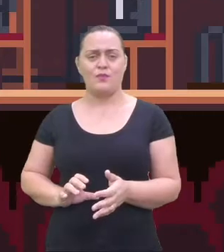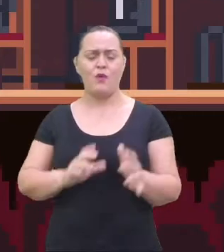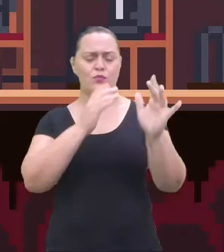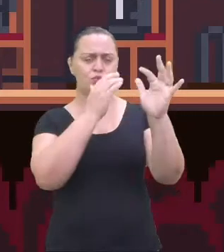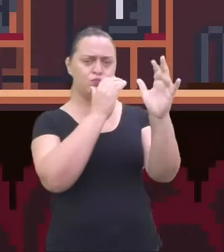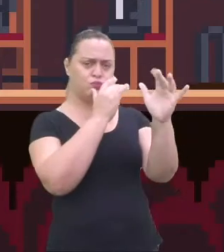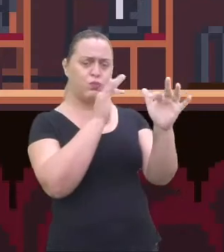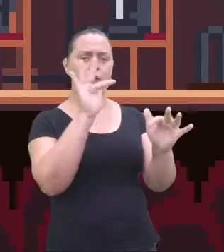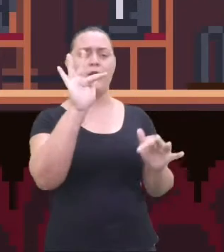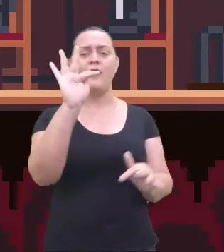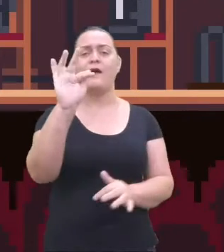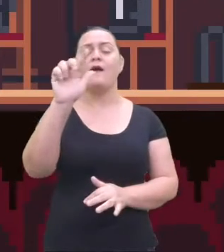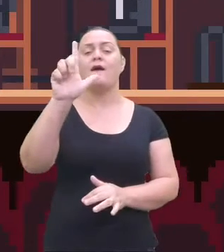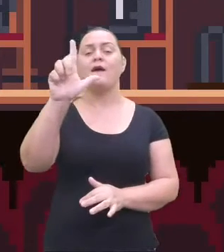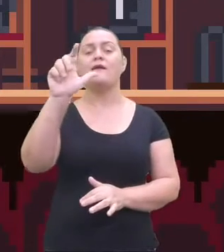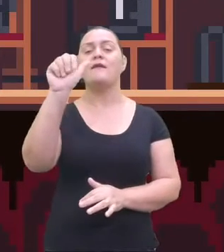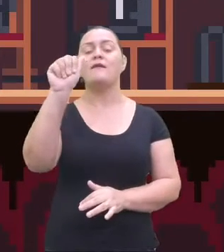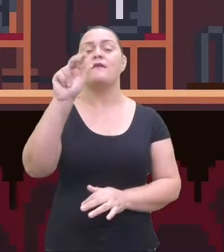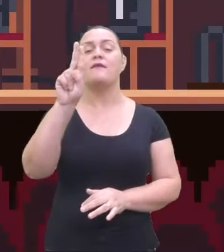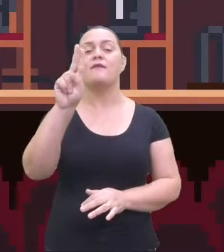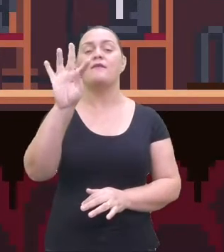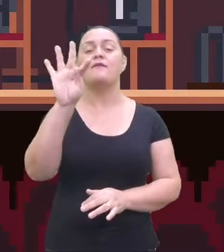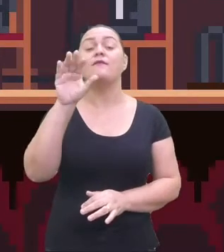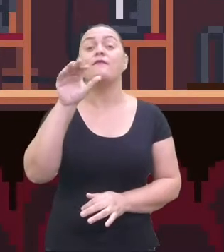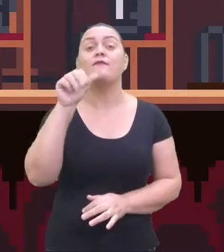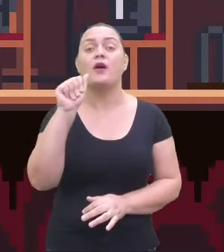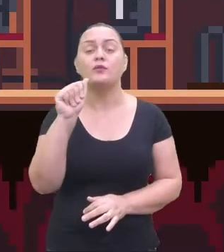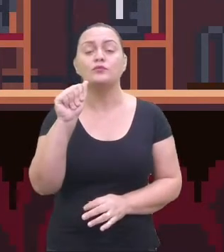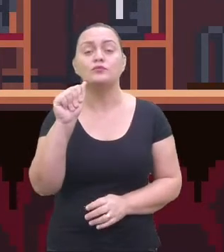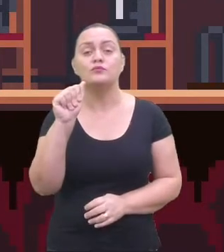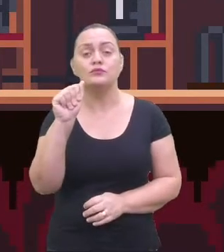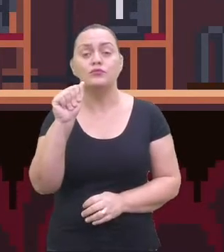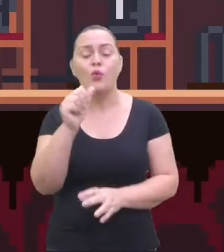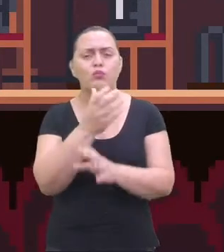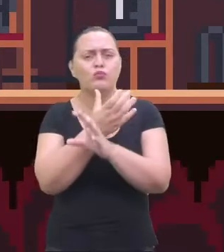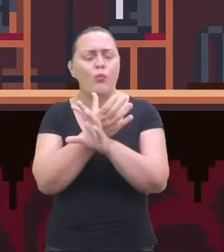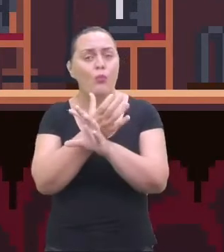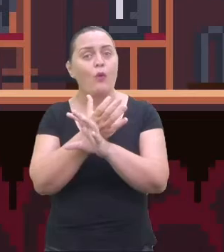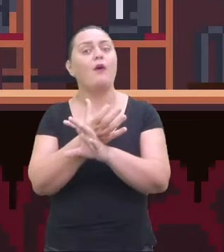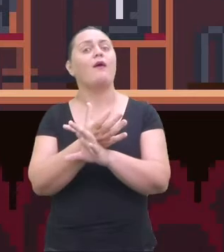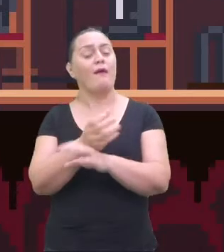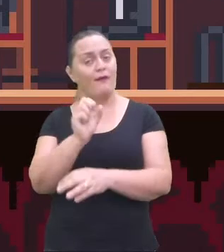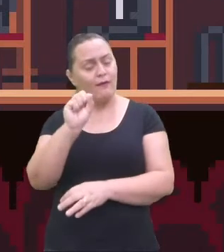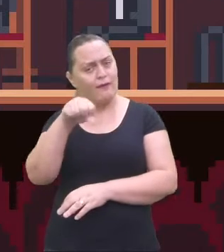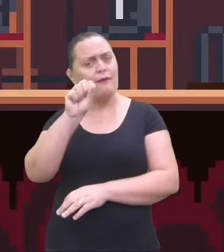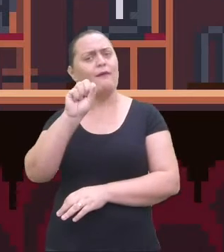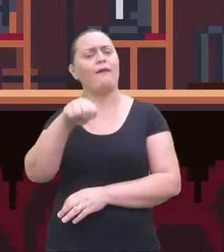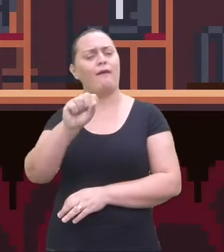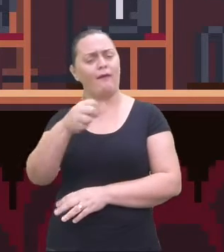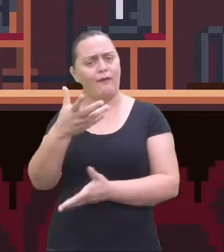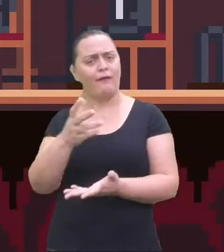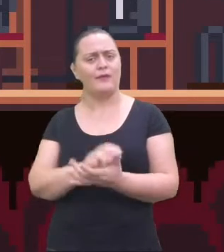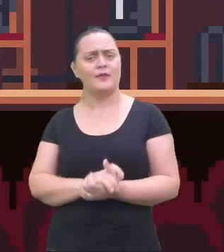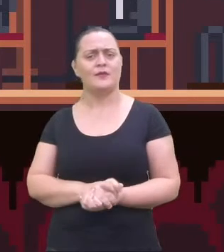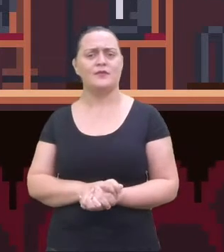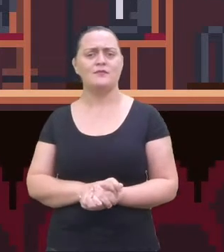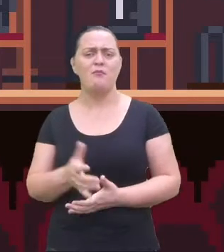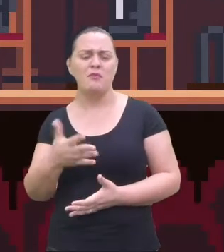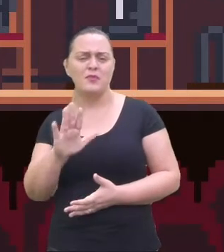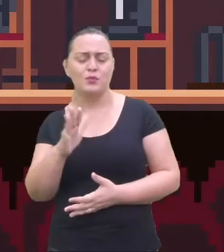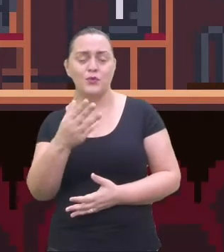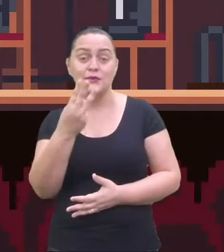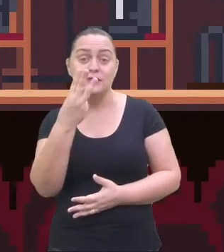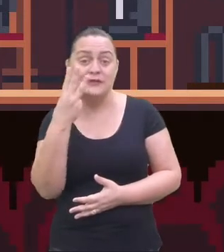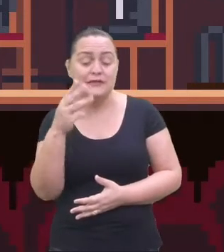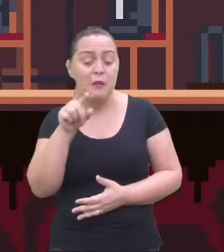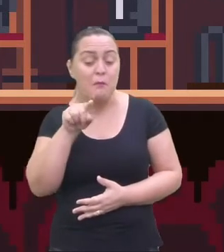Osso de animais, né? Da caça. Então, o primeiro registro de algum instrumento musical data-se a 3 mil anos antes de